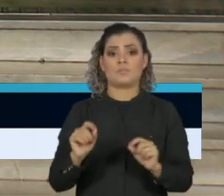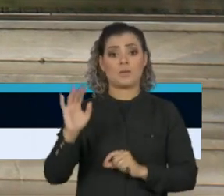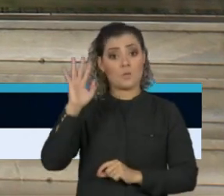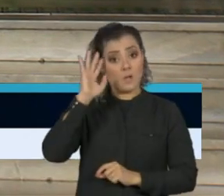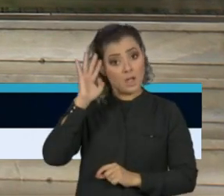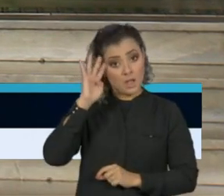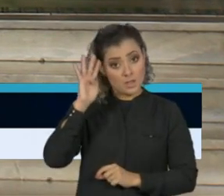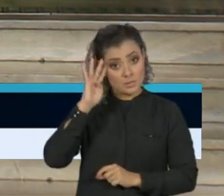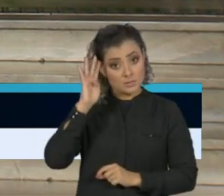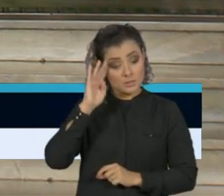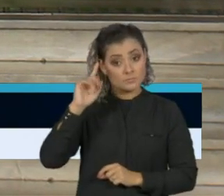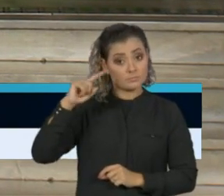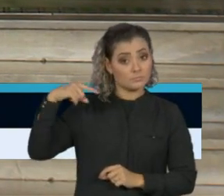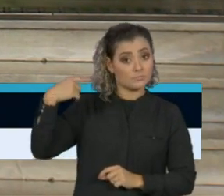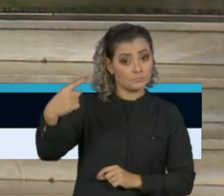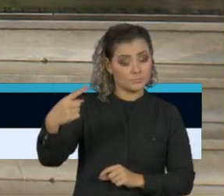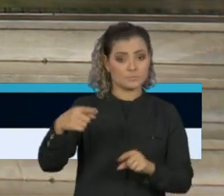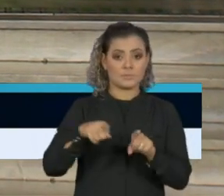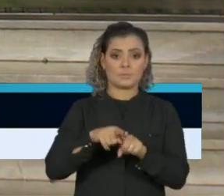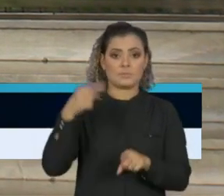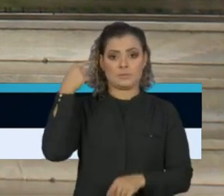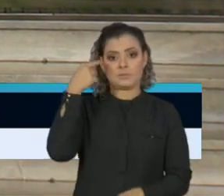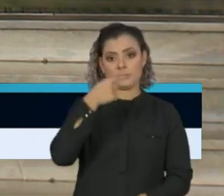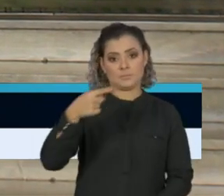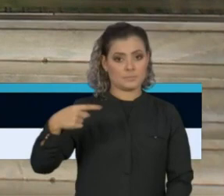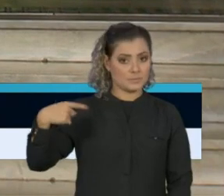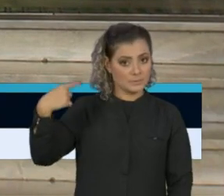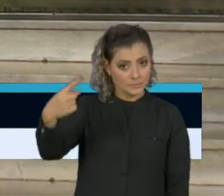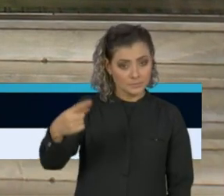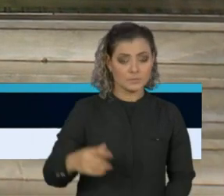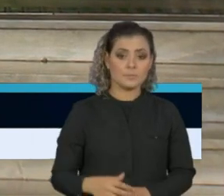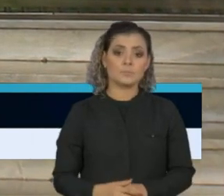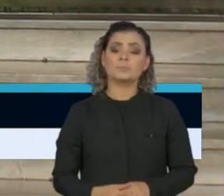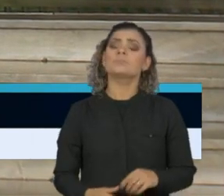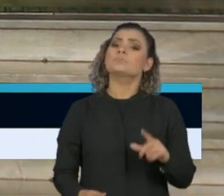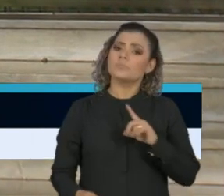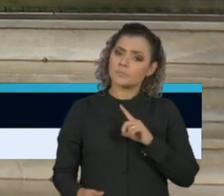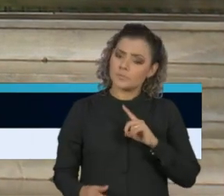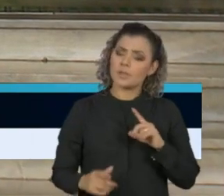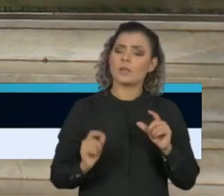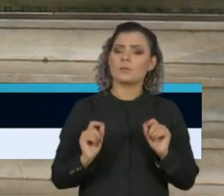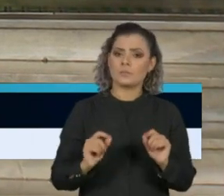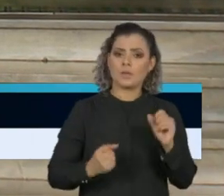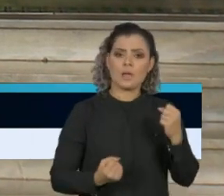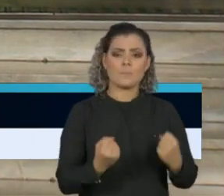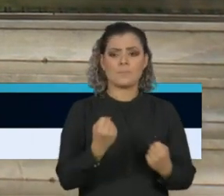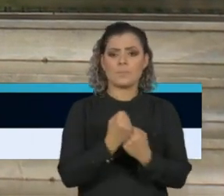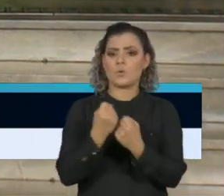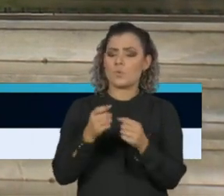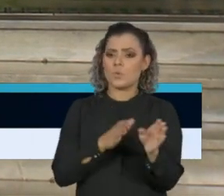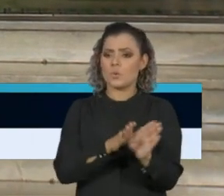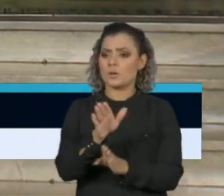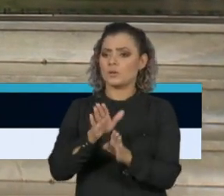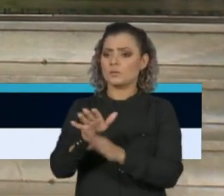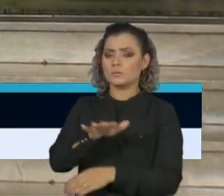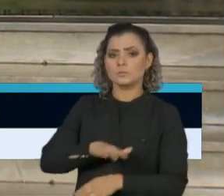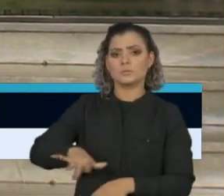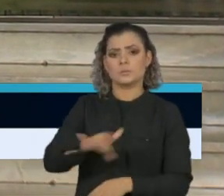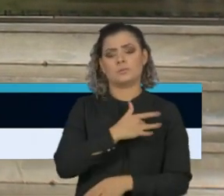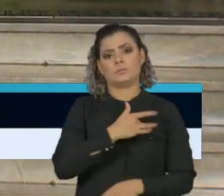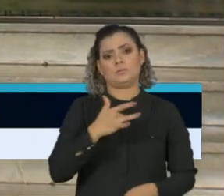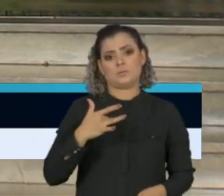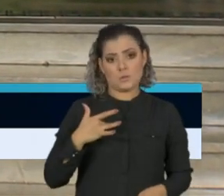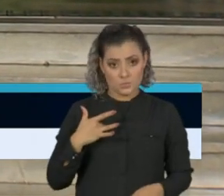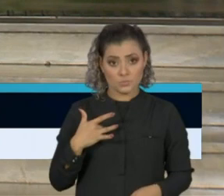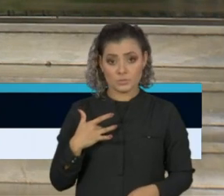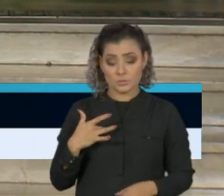-feira da próxima semana. Nós temos tido todo o amparo e a orientação do Comitê de Saúde